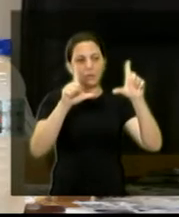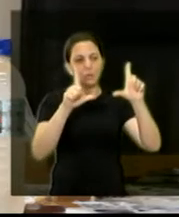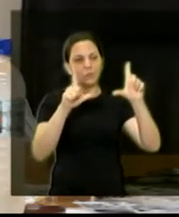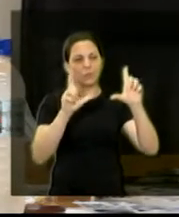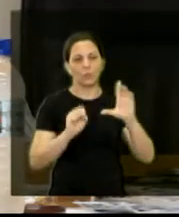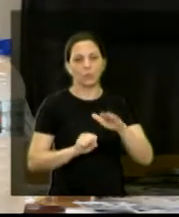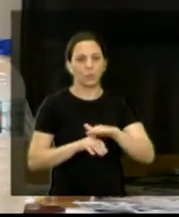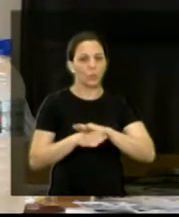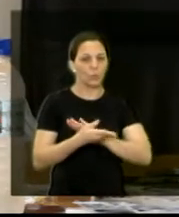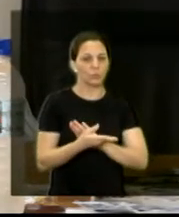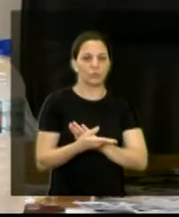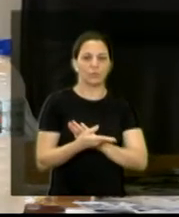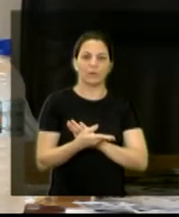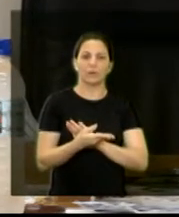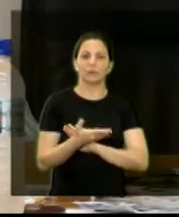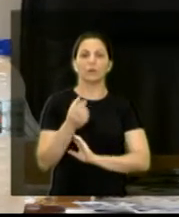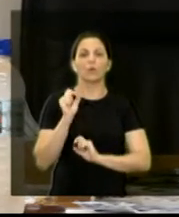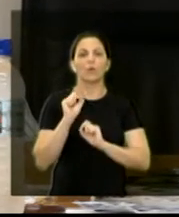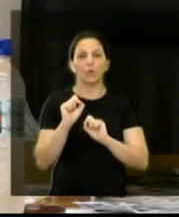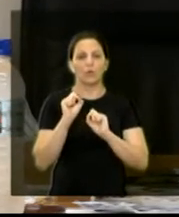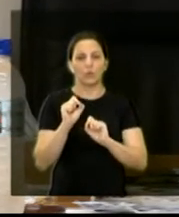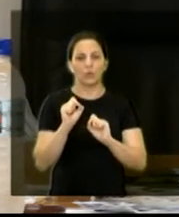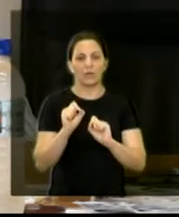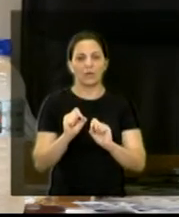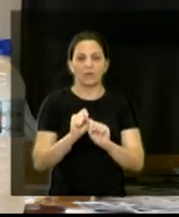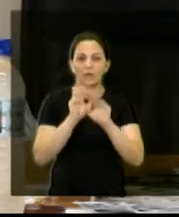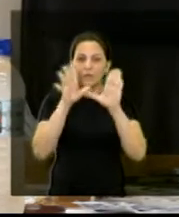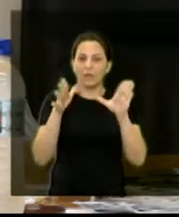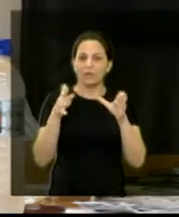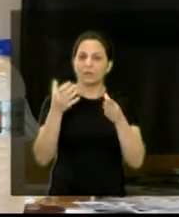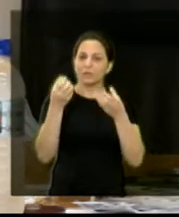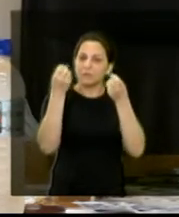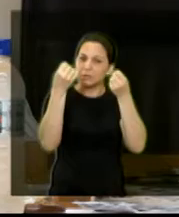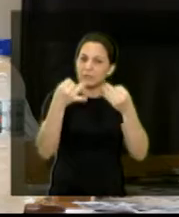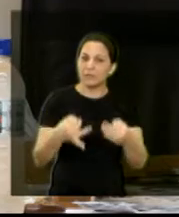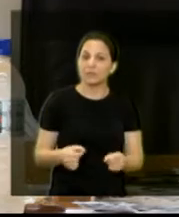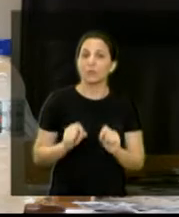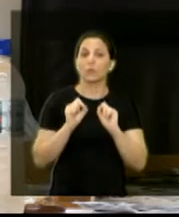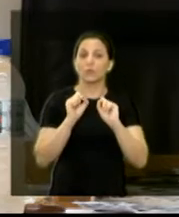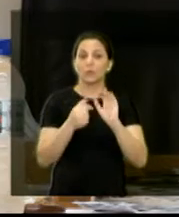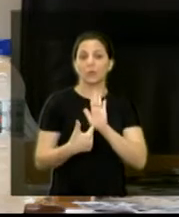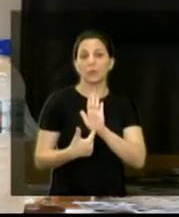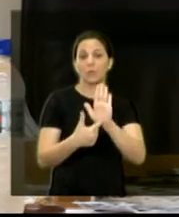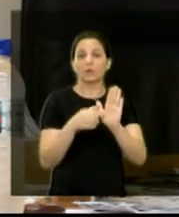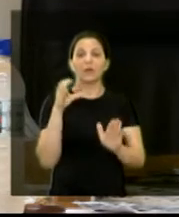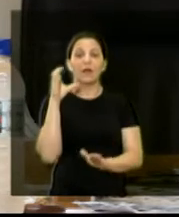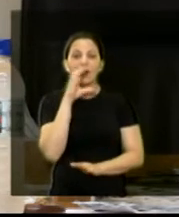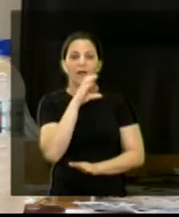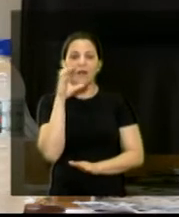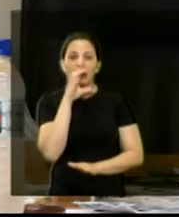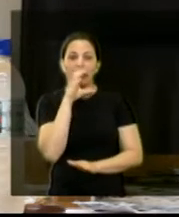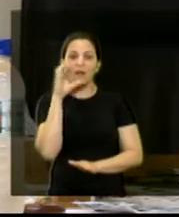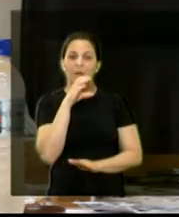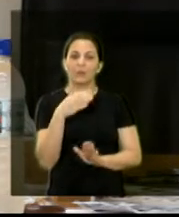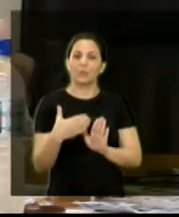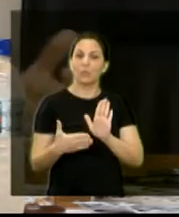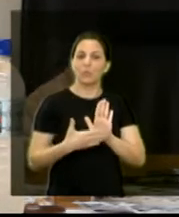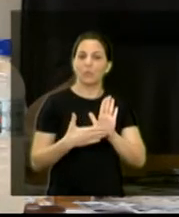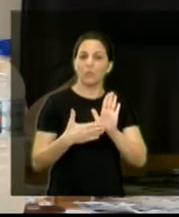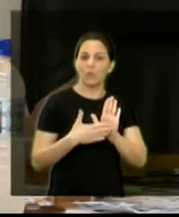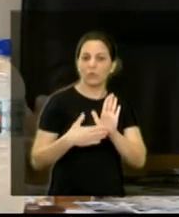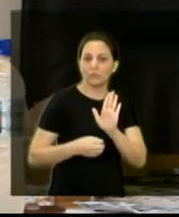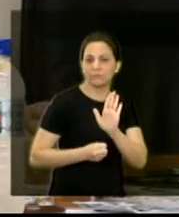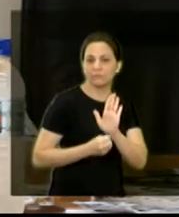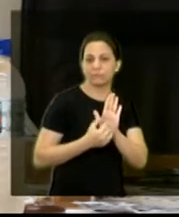acostumado. Evidente que essa explanação é rápida, mas isso aí é feito o levantamento com cada